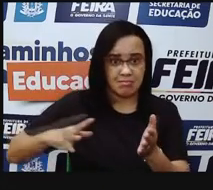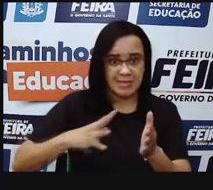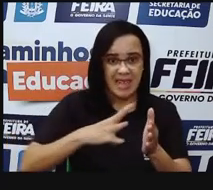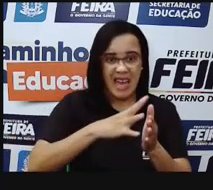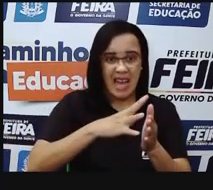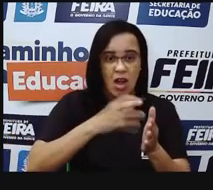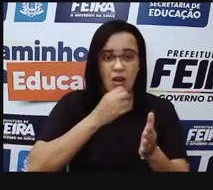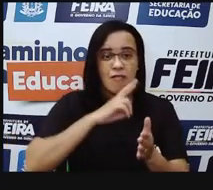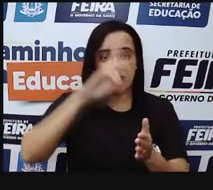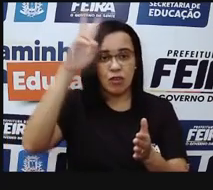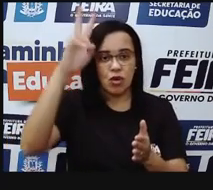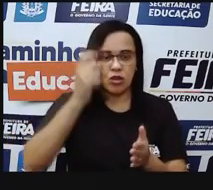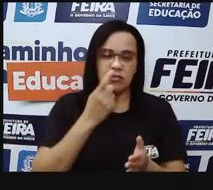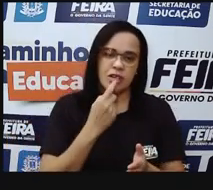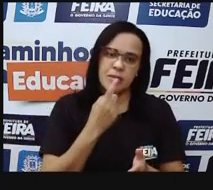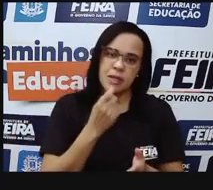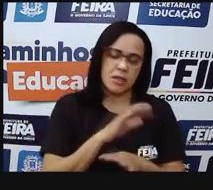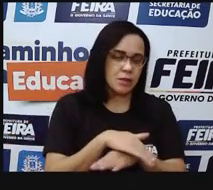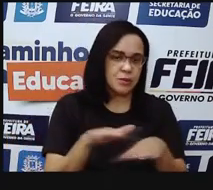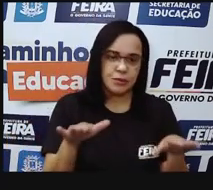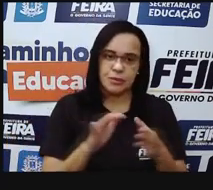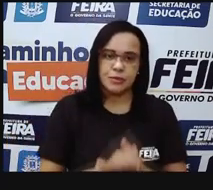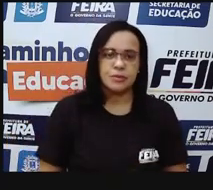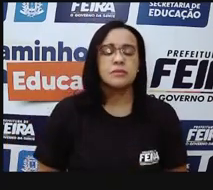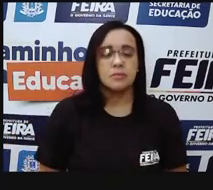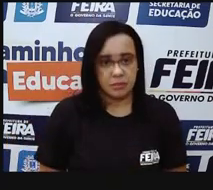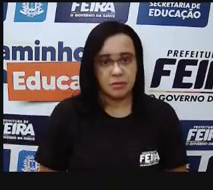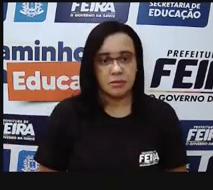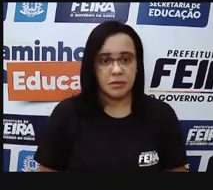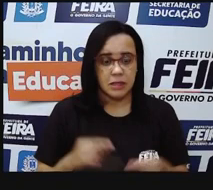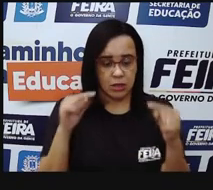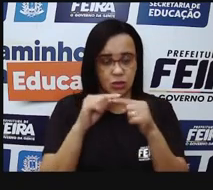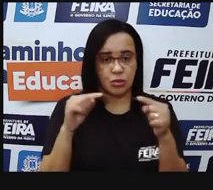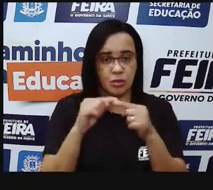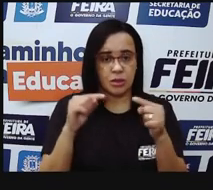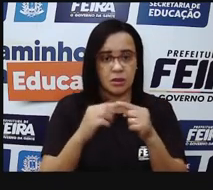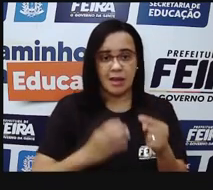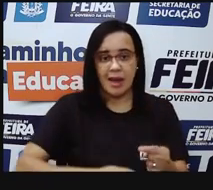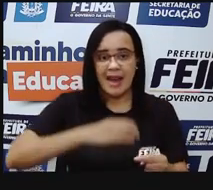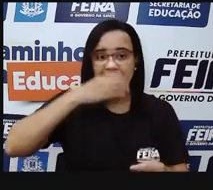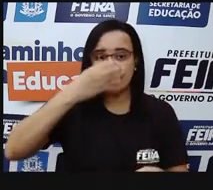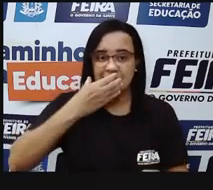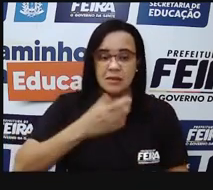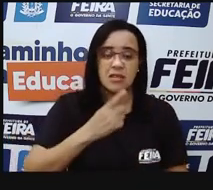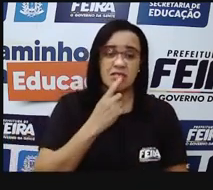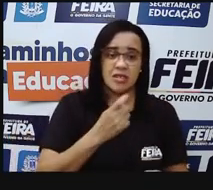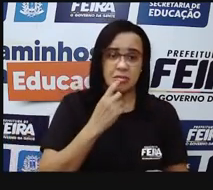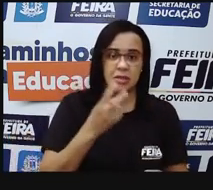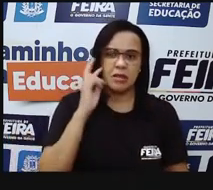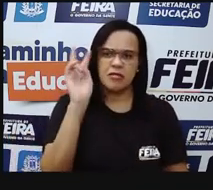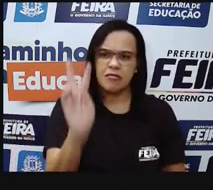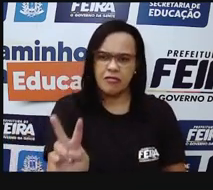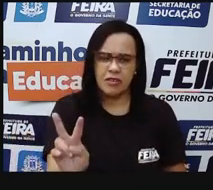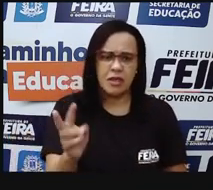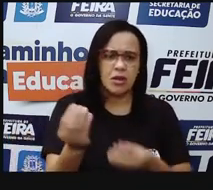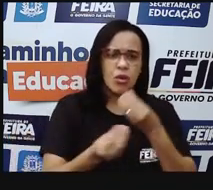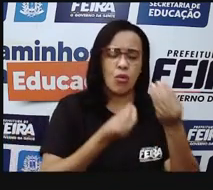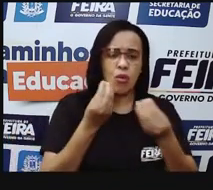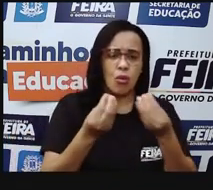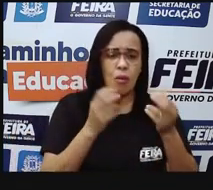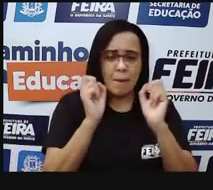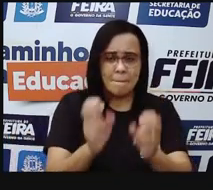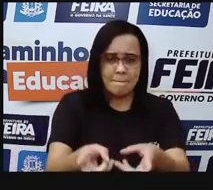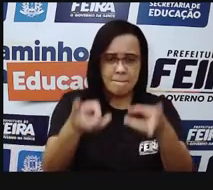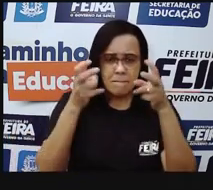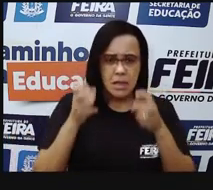luz vermelha. E aí, essa luz vermelha é que eu consigo observar com os meus olhos e perceber